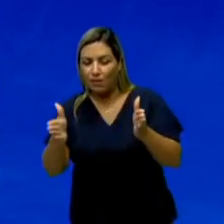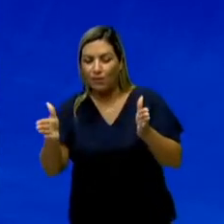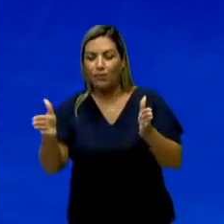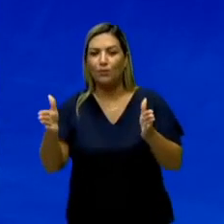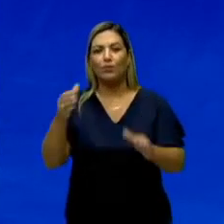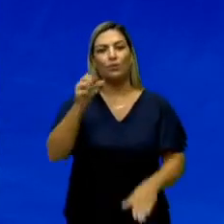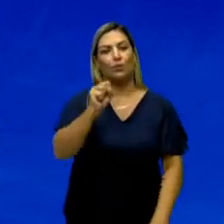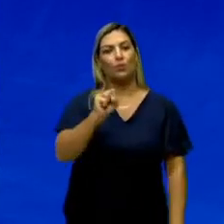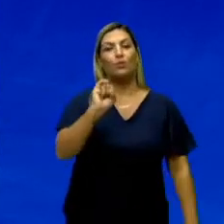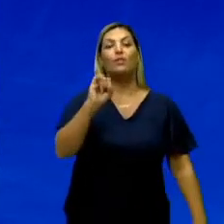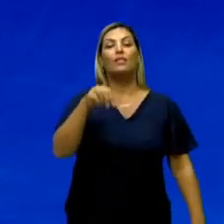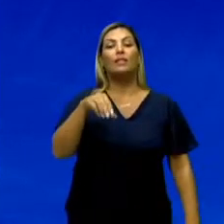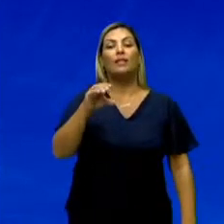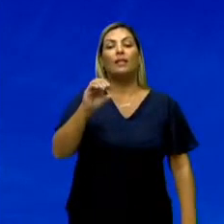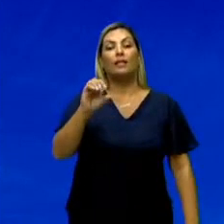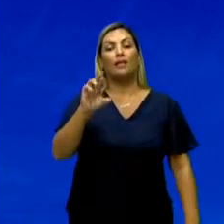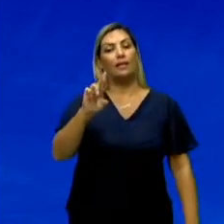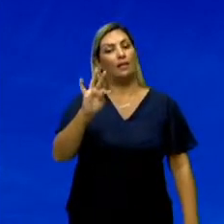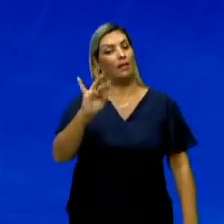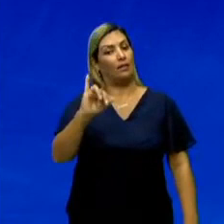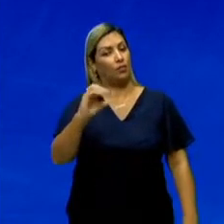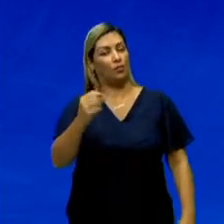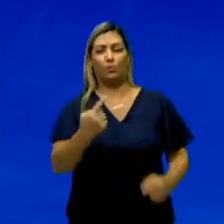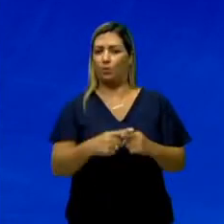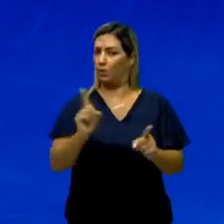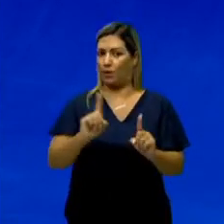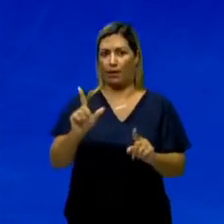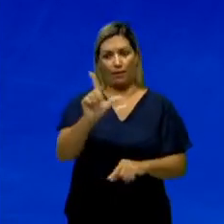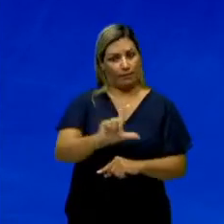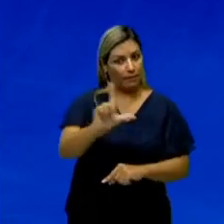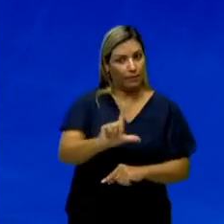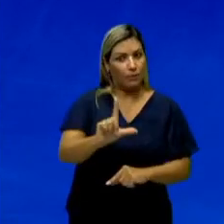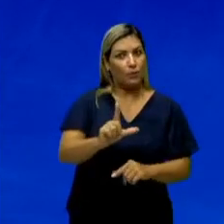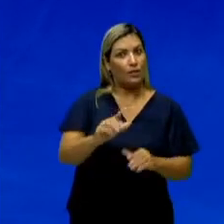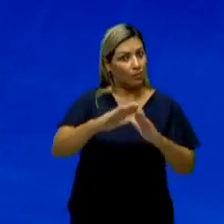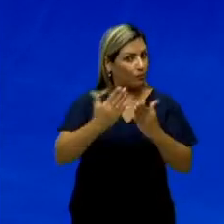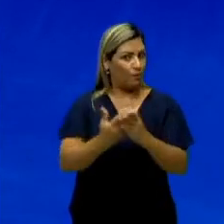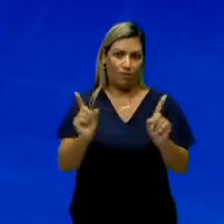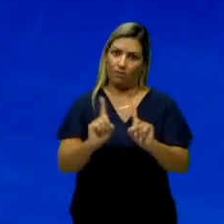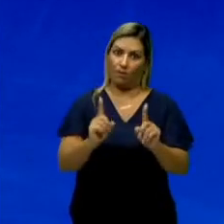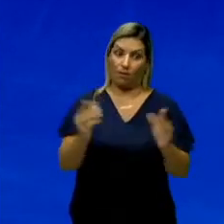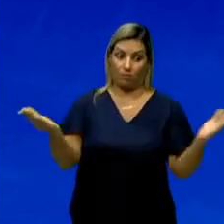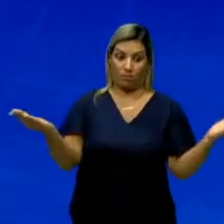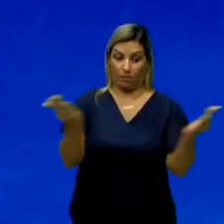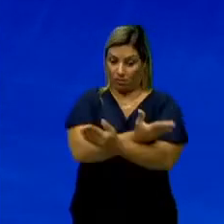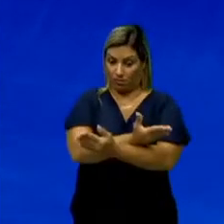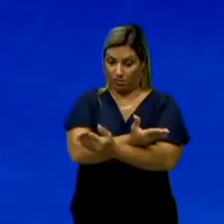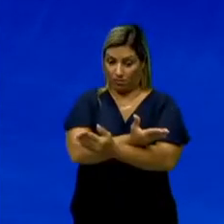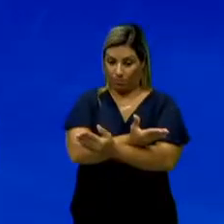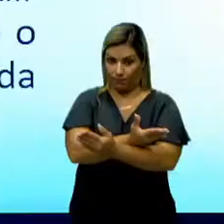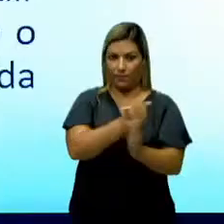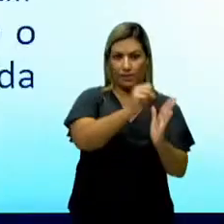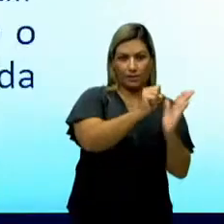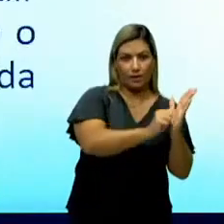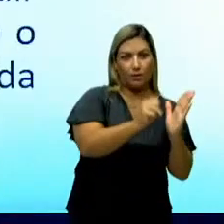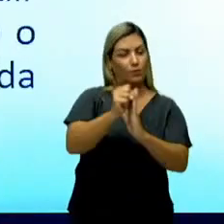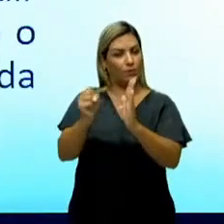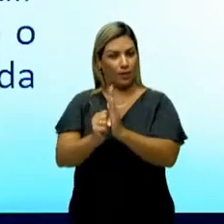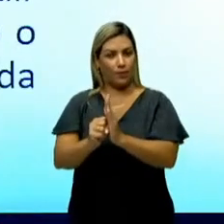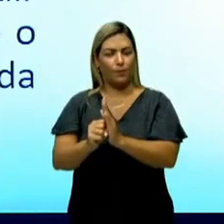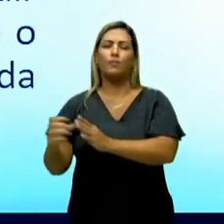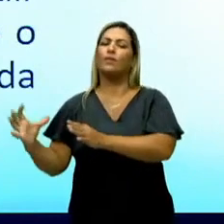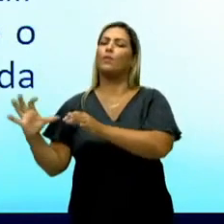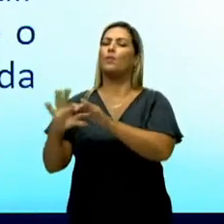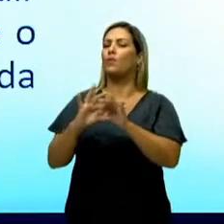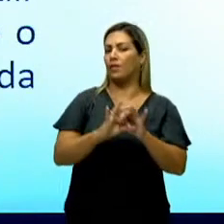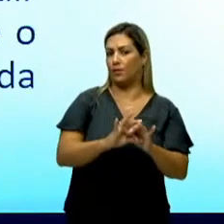sincrético, porque não é uma escola literária, é um momento de transição. O contexto histórico. O que